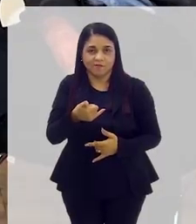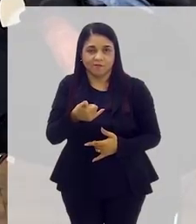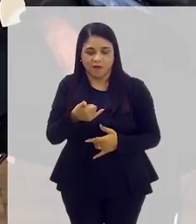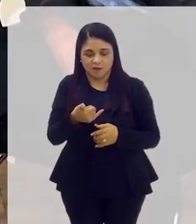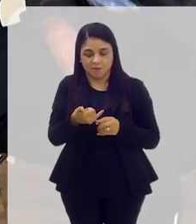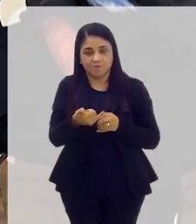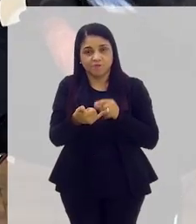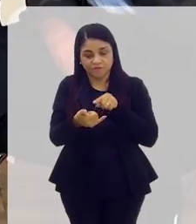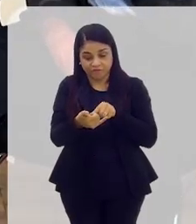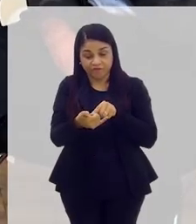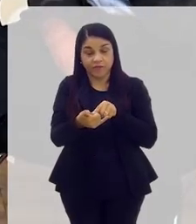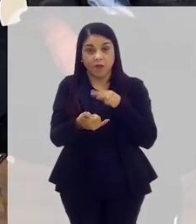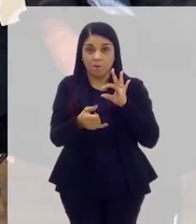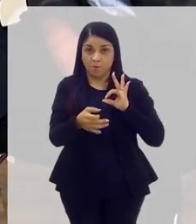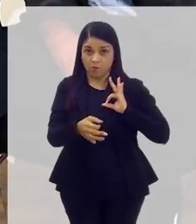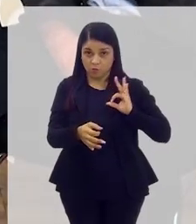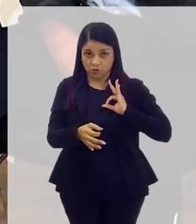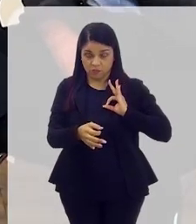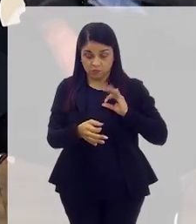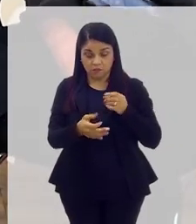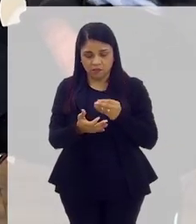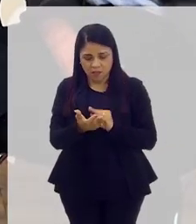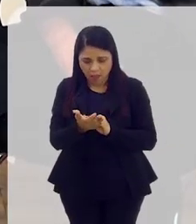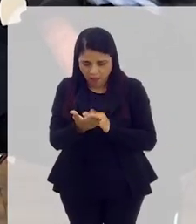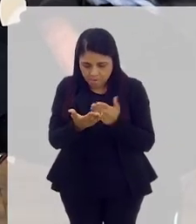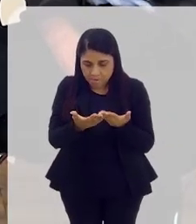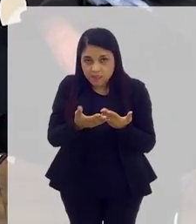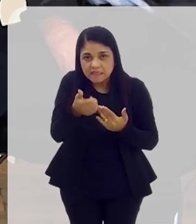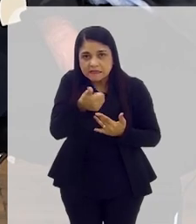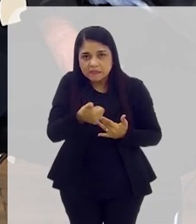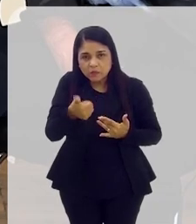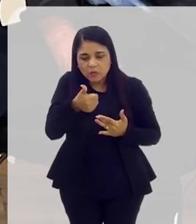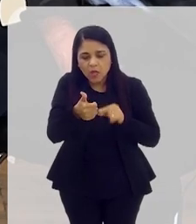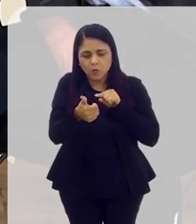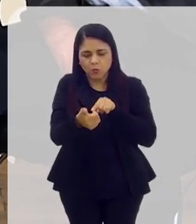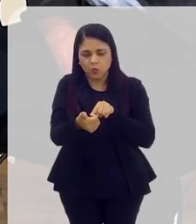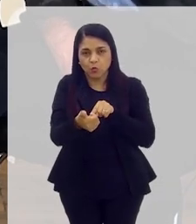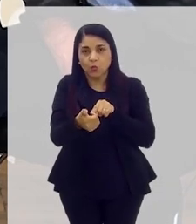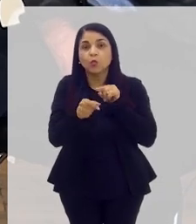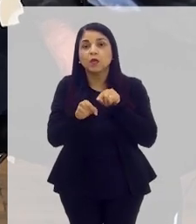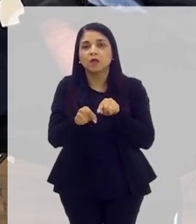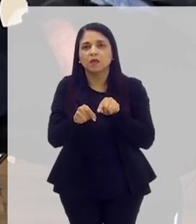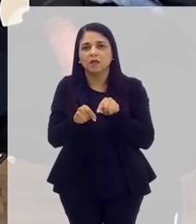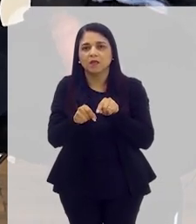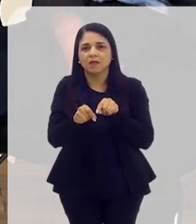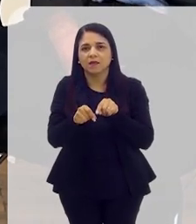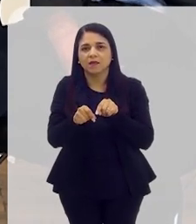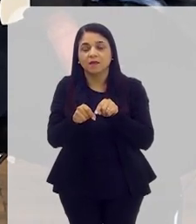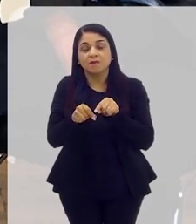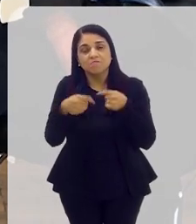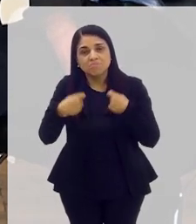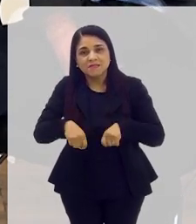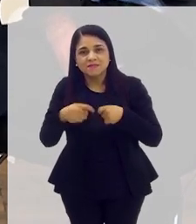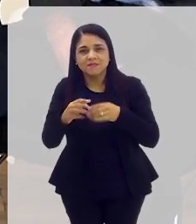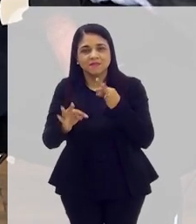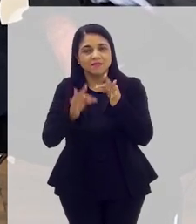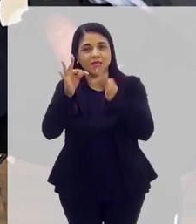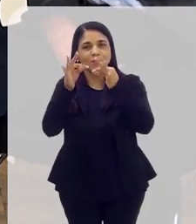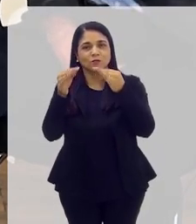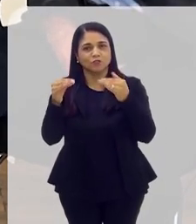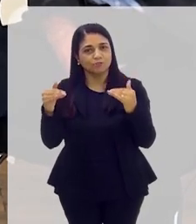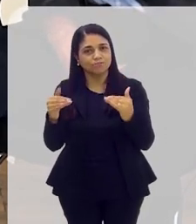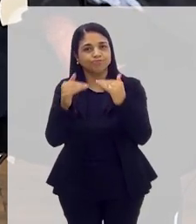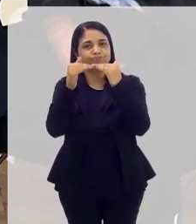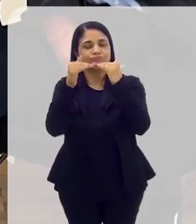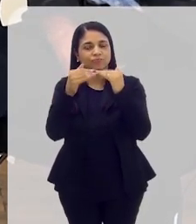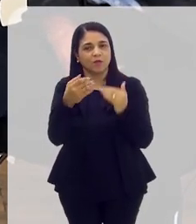você abrir um telefone à polícia e acessar o que saiu de lá, precisa de tecnologia no mesmo